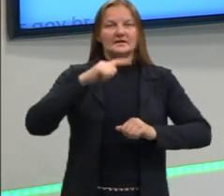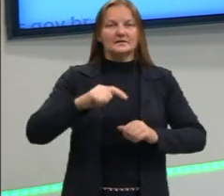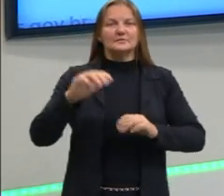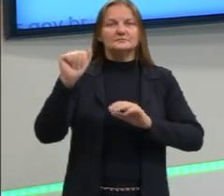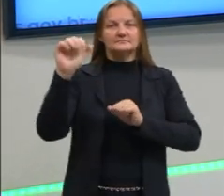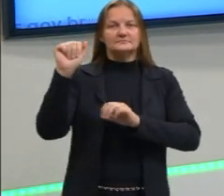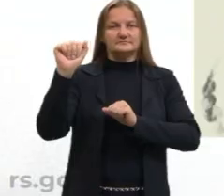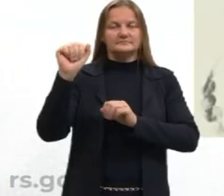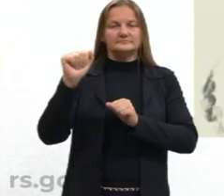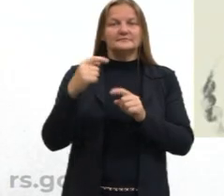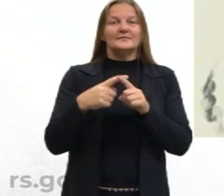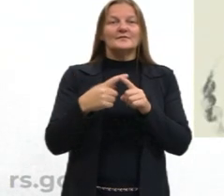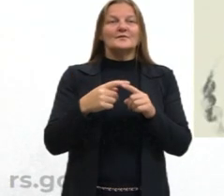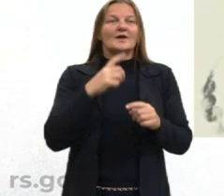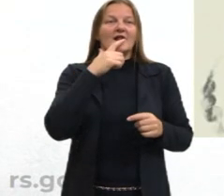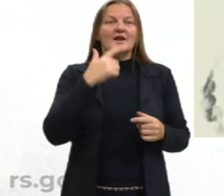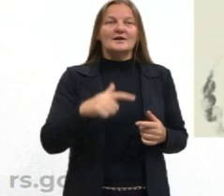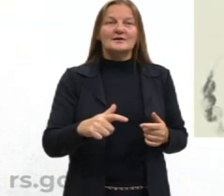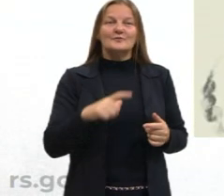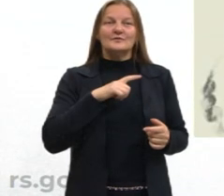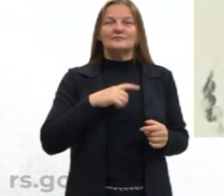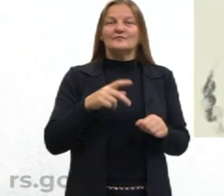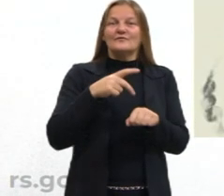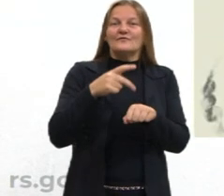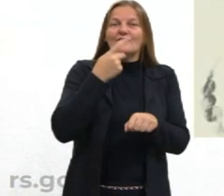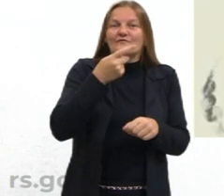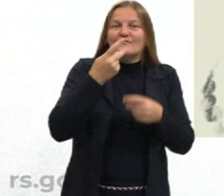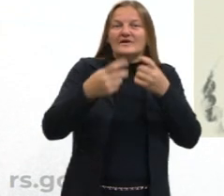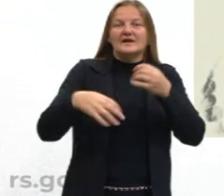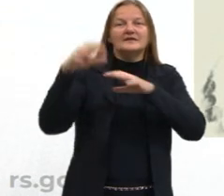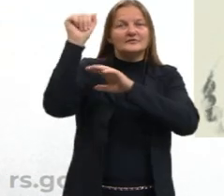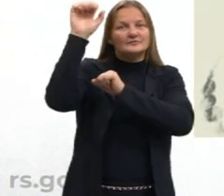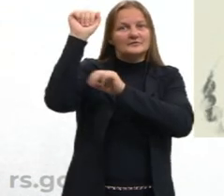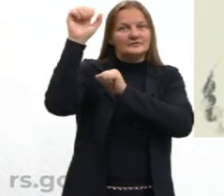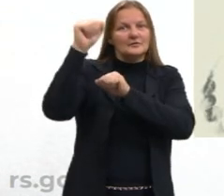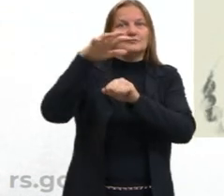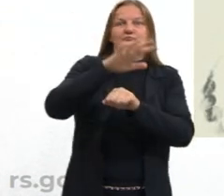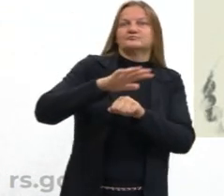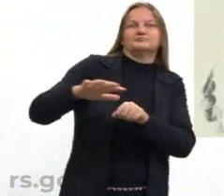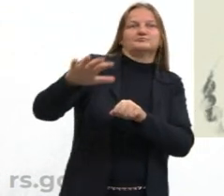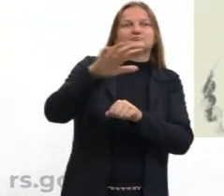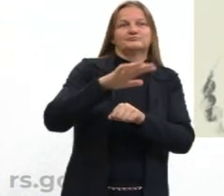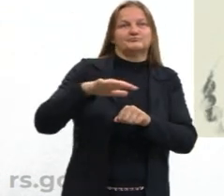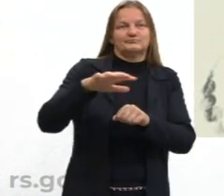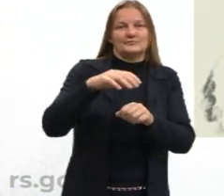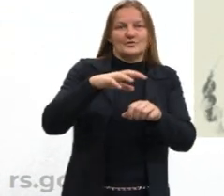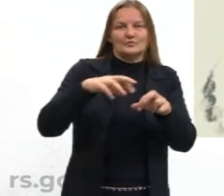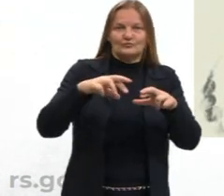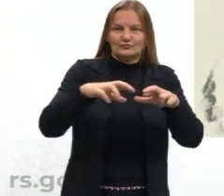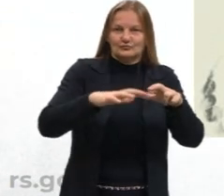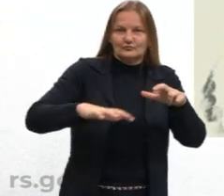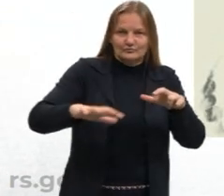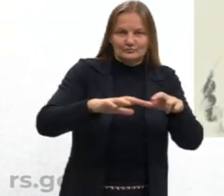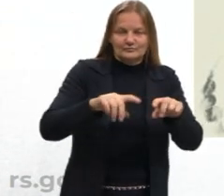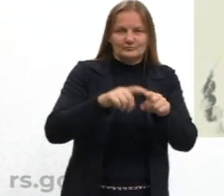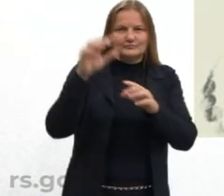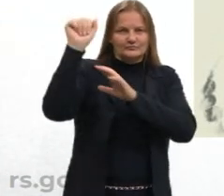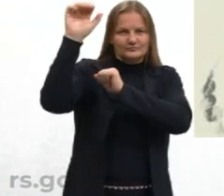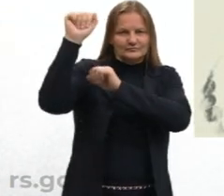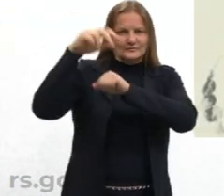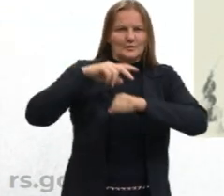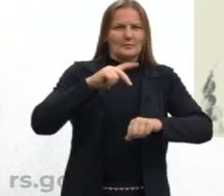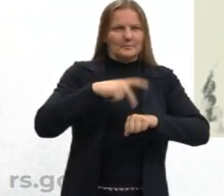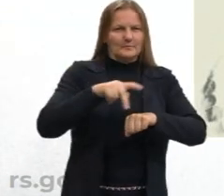será aquela língua que é falada na Espanha, na maior parte do território espanhol, bem